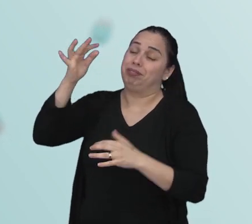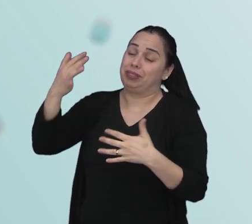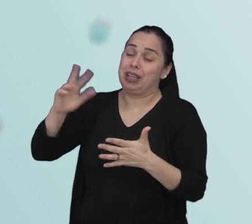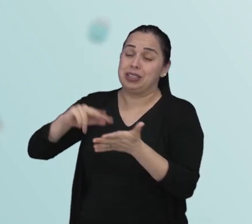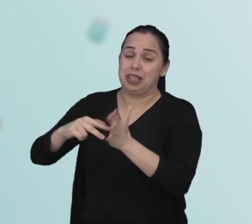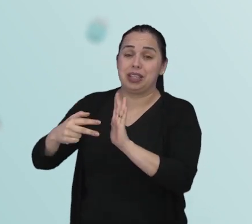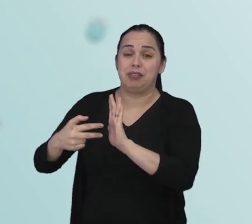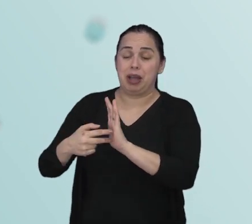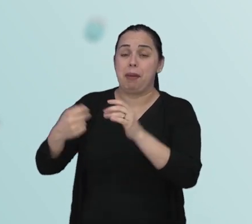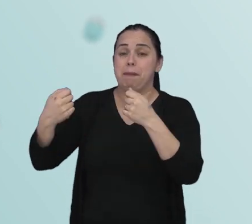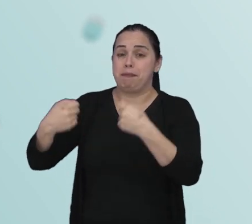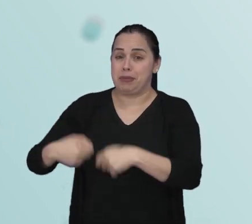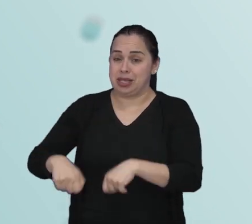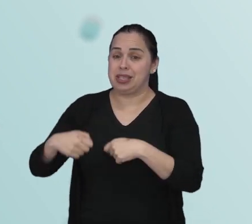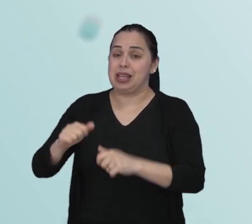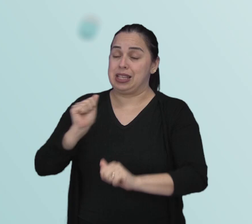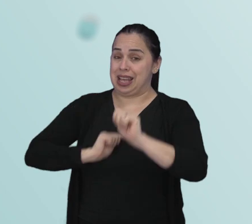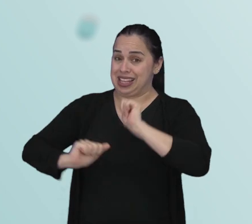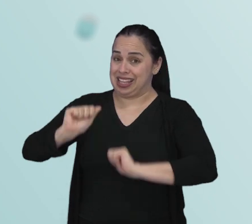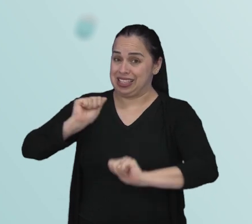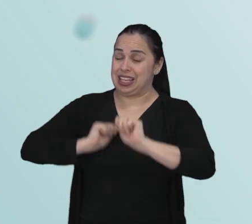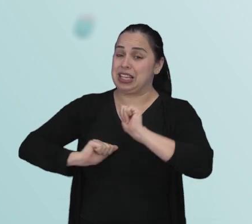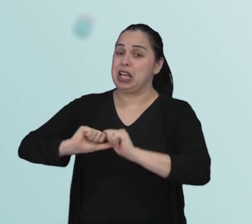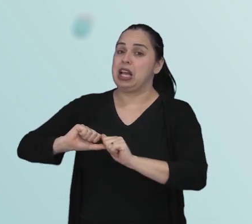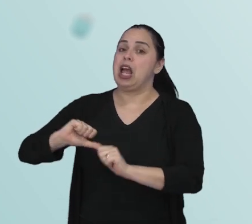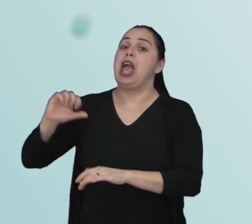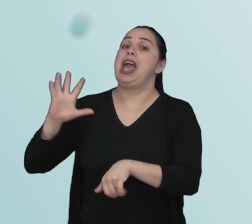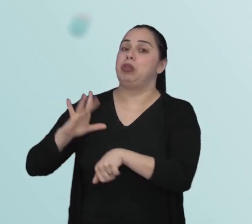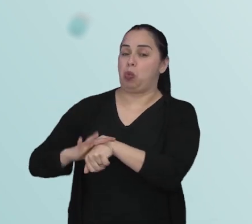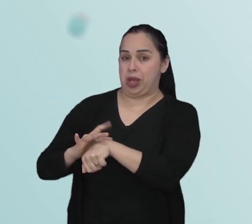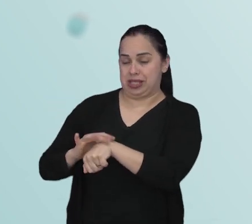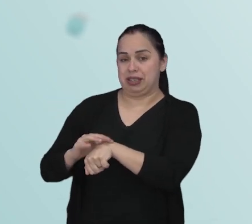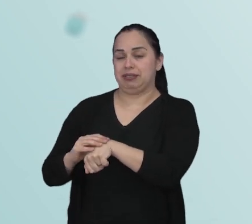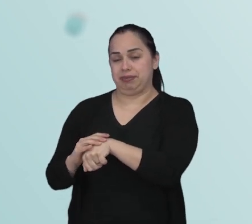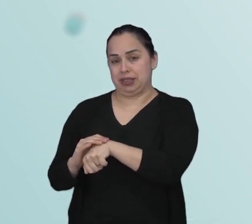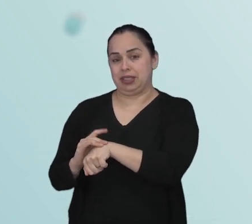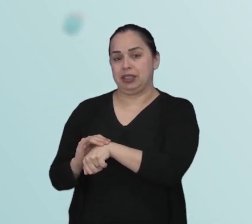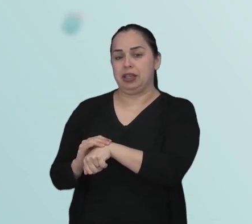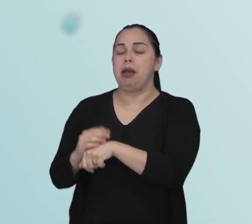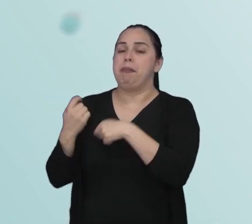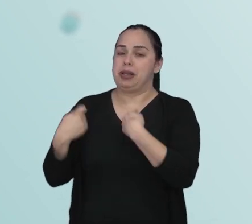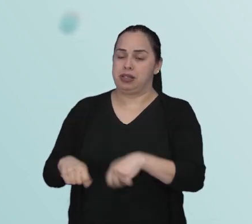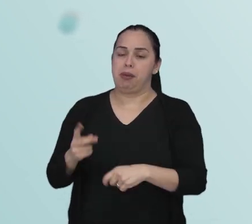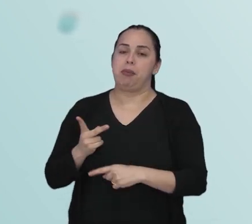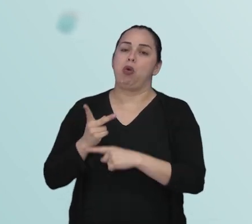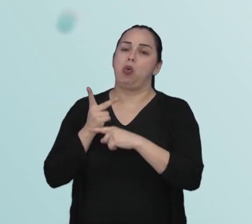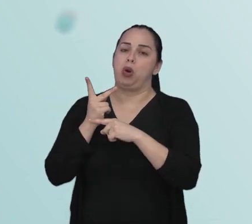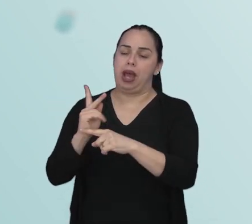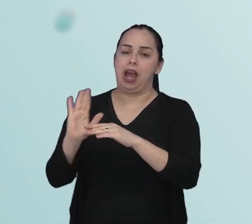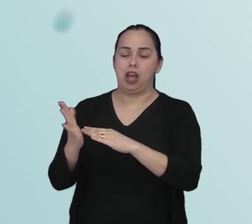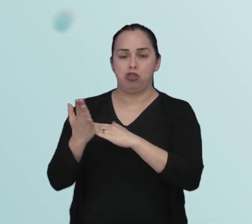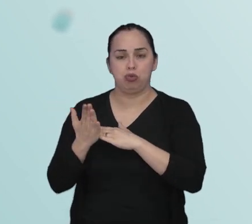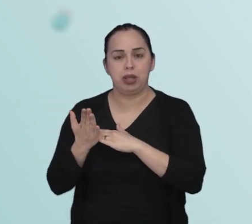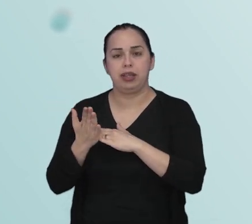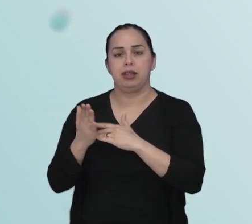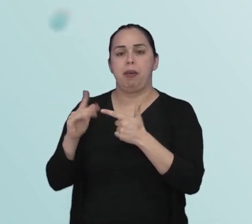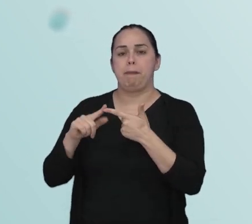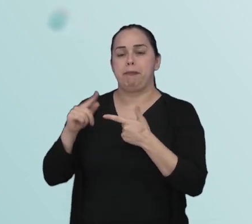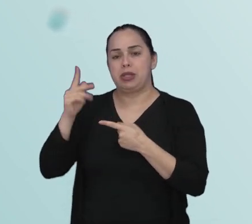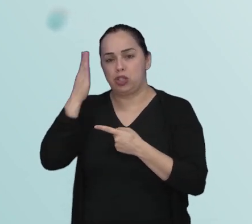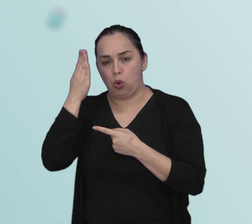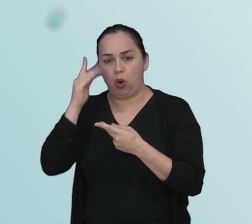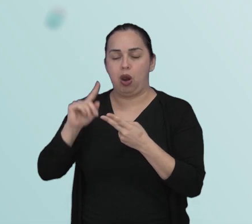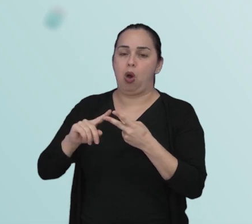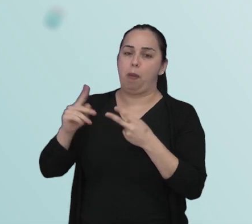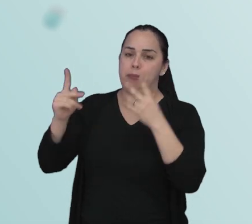esse é o momento onde a gente considera uma ansiedade patológica e é o momento de procurar ajuda, que pode ser um